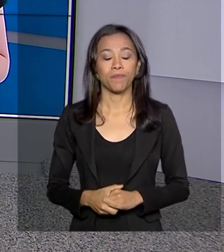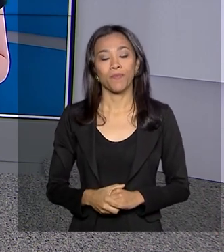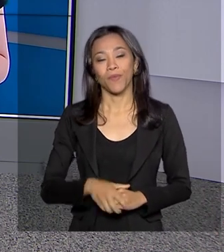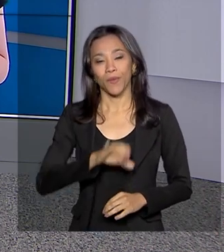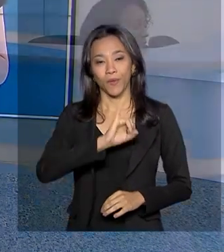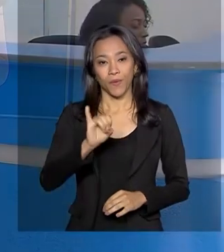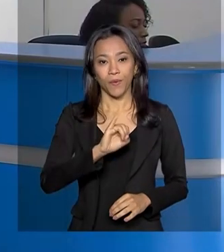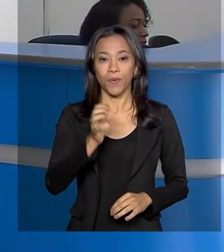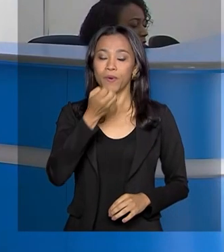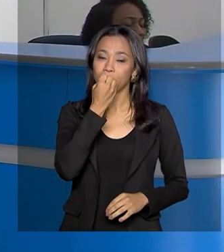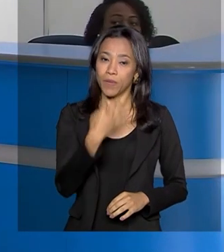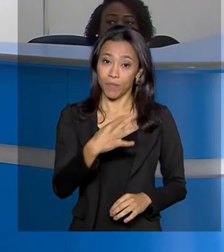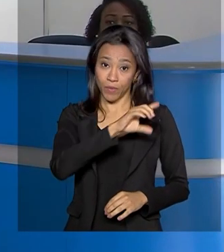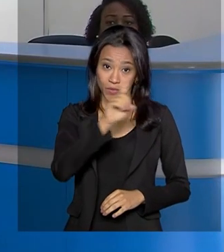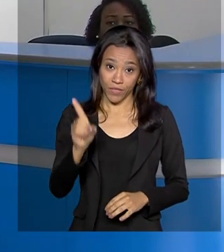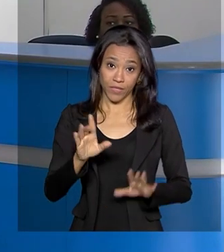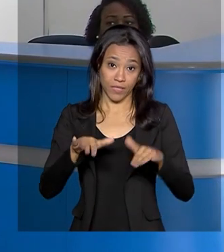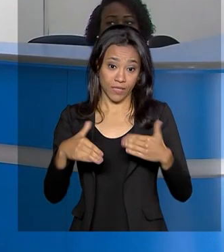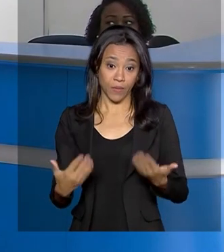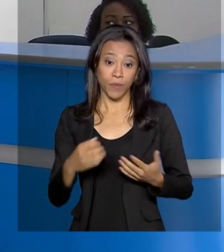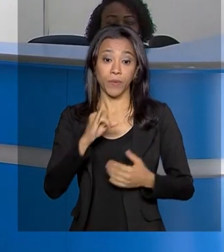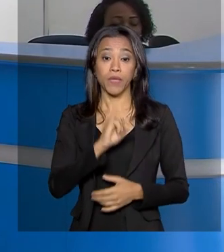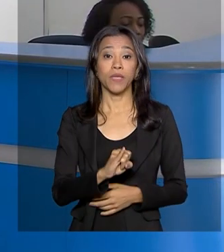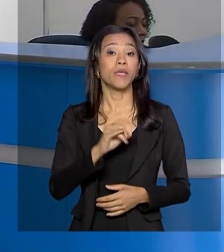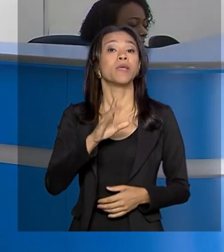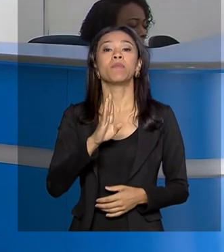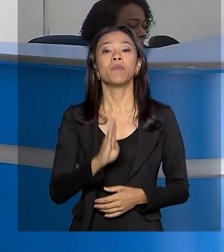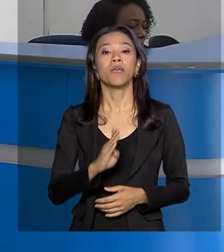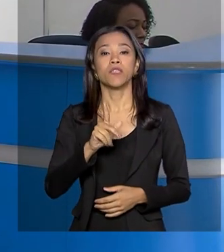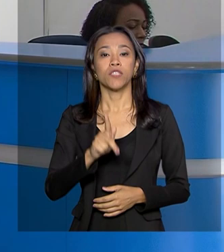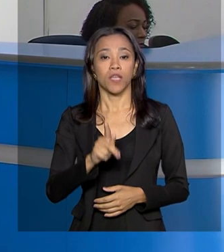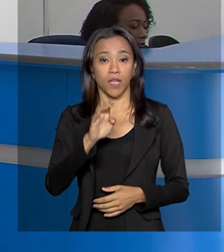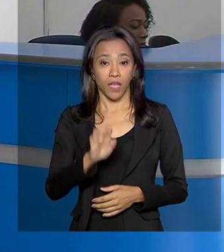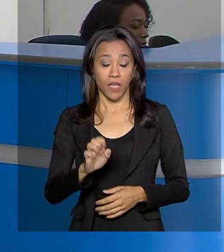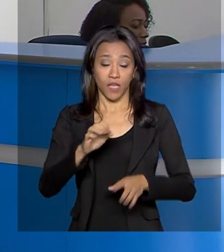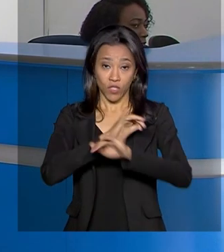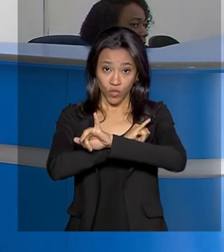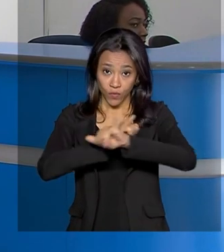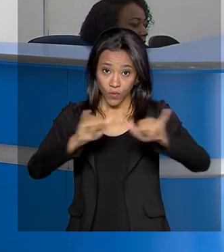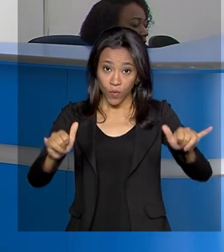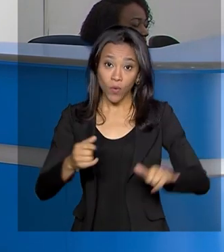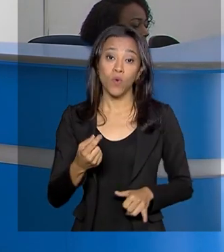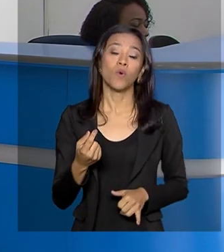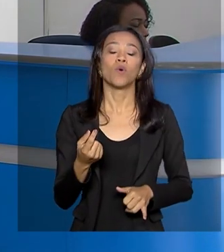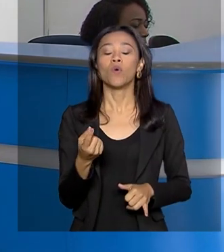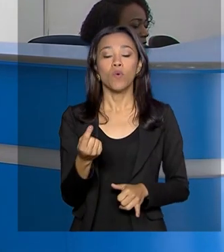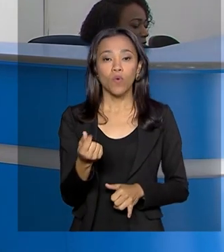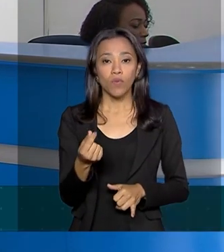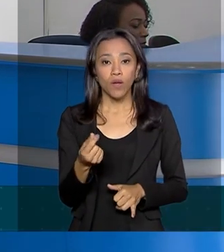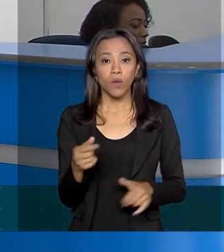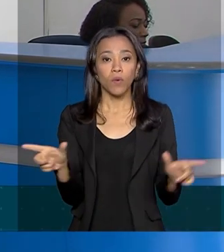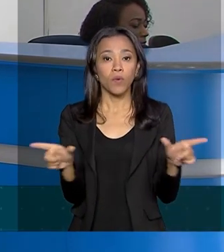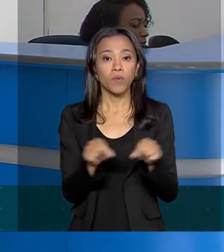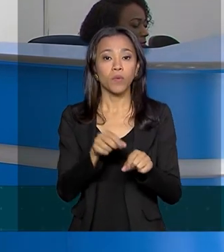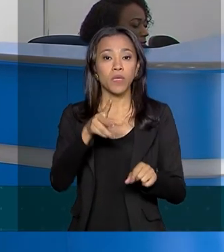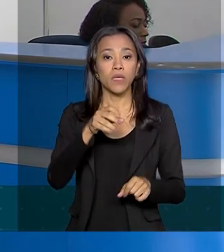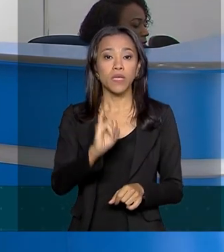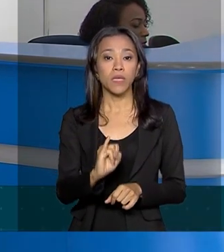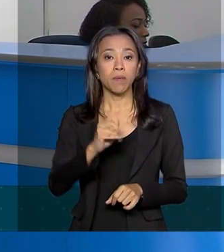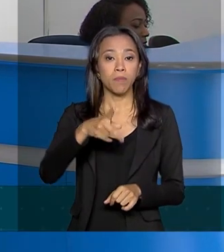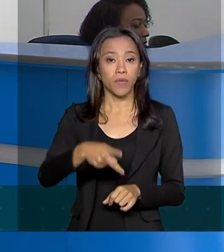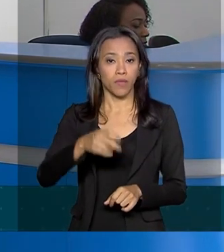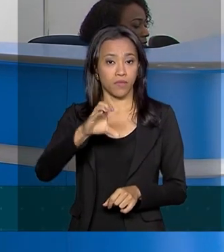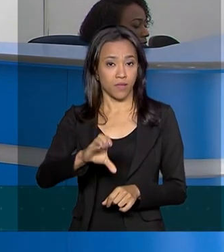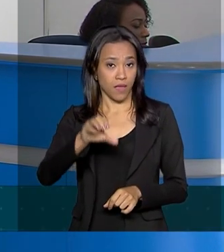Olá, Renata. Bom dia. Então, o IBGE divulgou o Índice Nacional de Preços ao Consumidor Amplo, o IPCA, de julho,